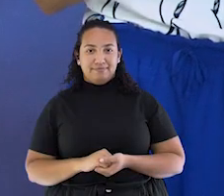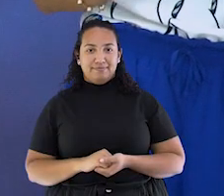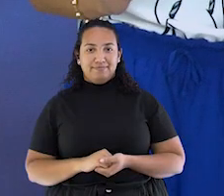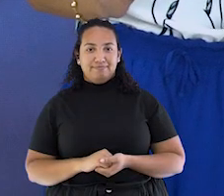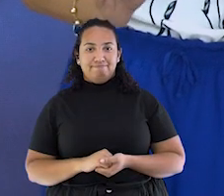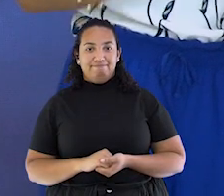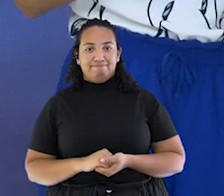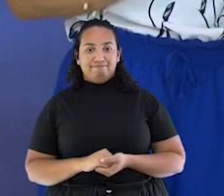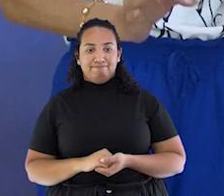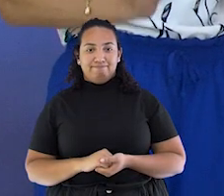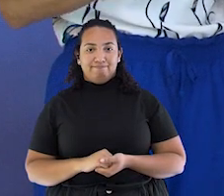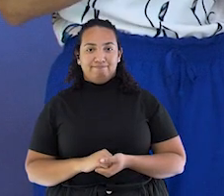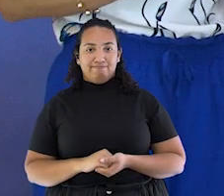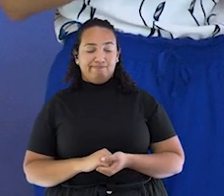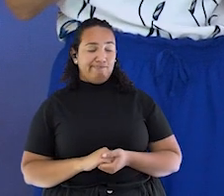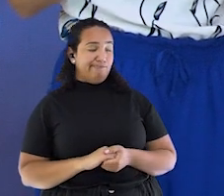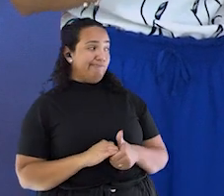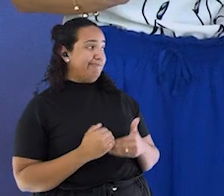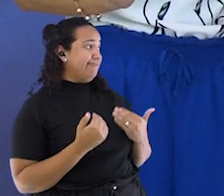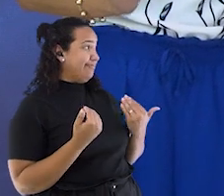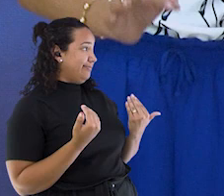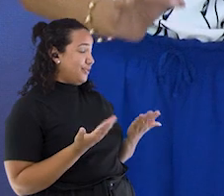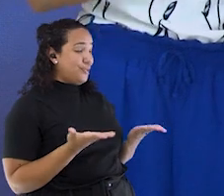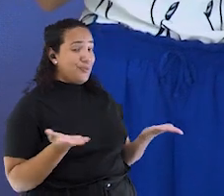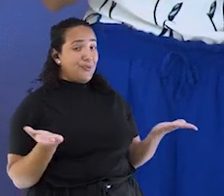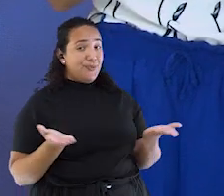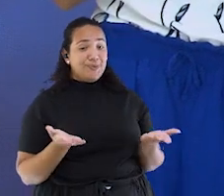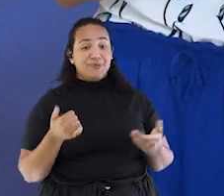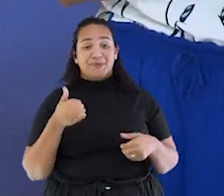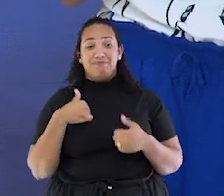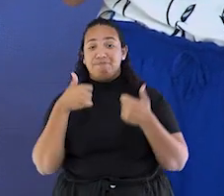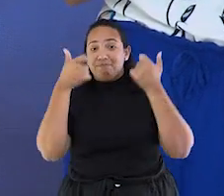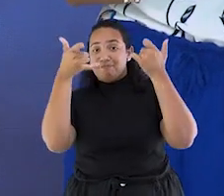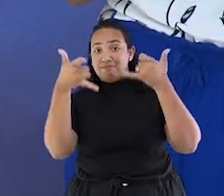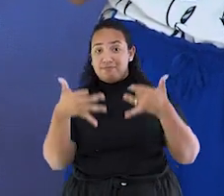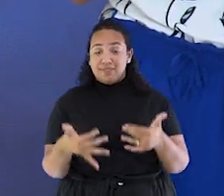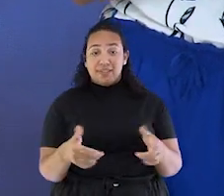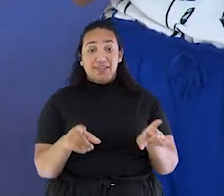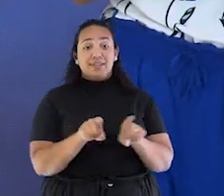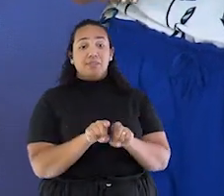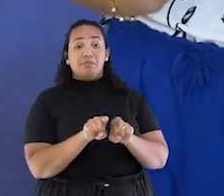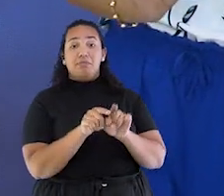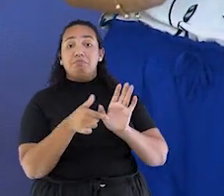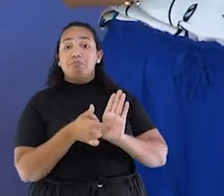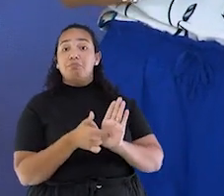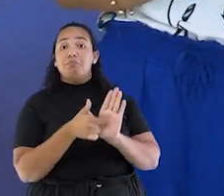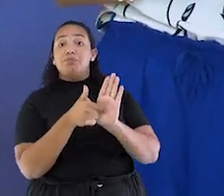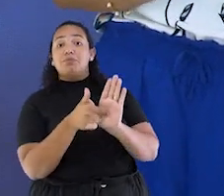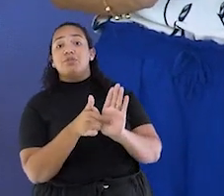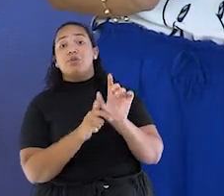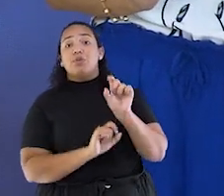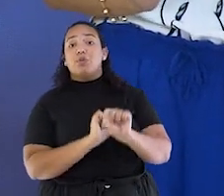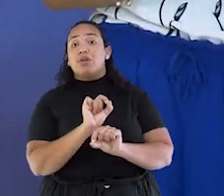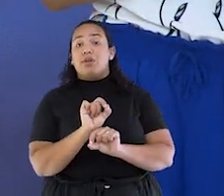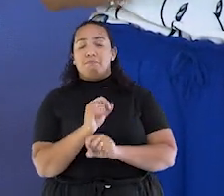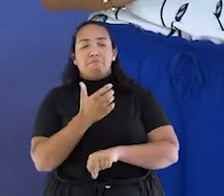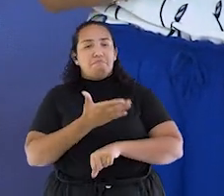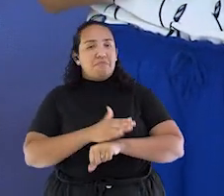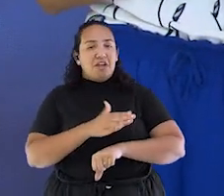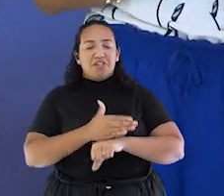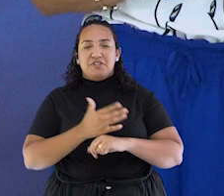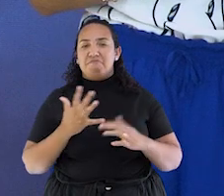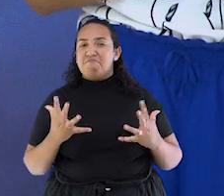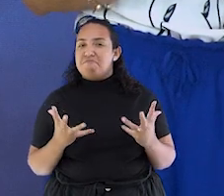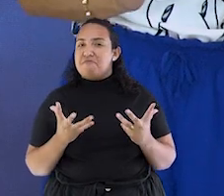Gabriel, hoje vamos falar e mostrar aqui mais uma prática incrível que